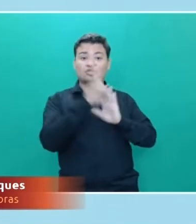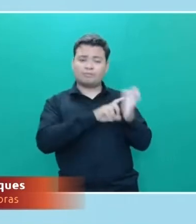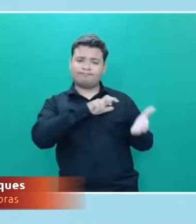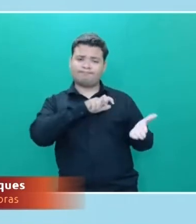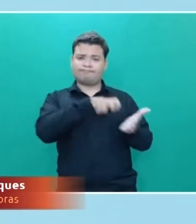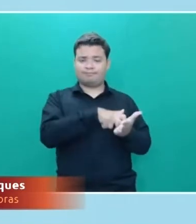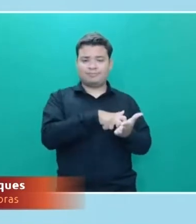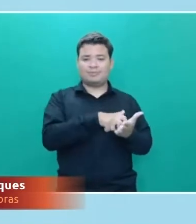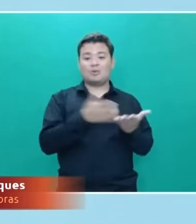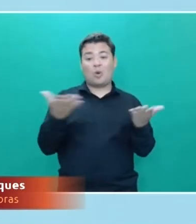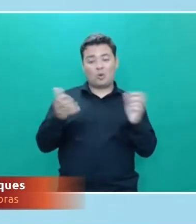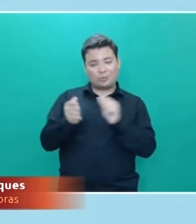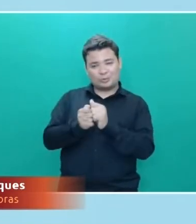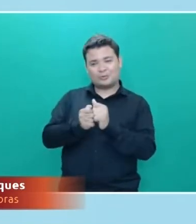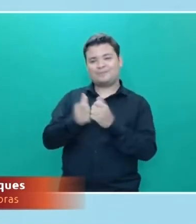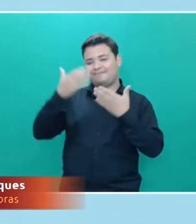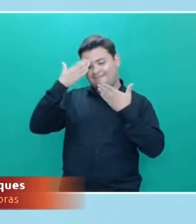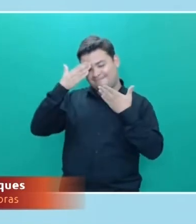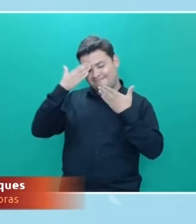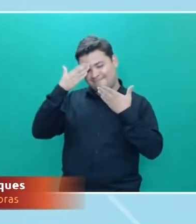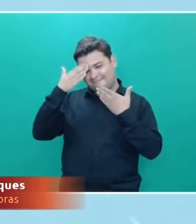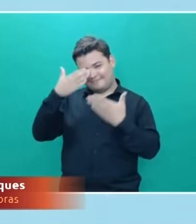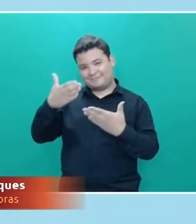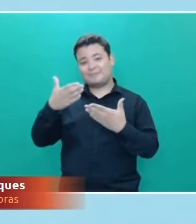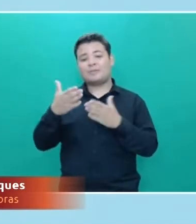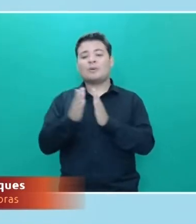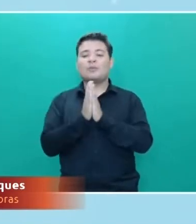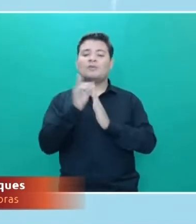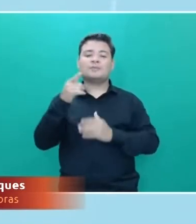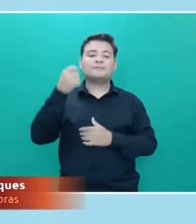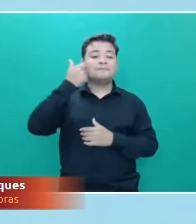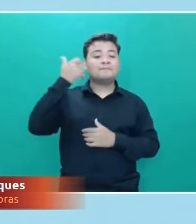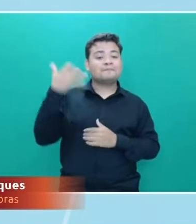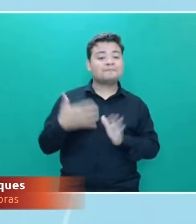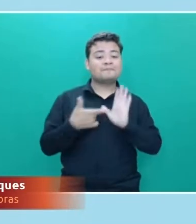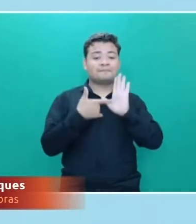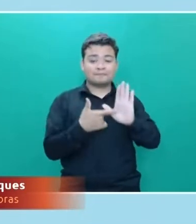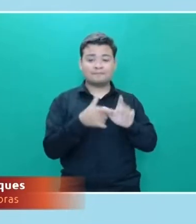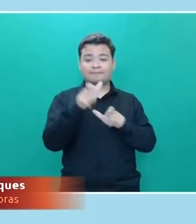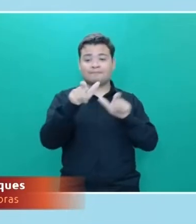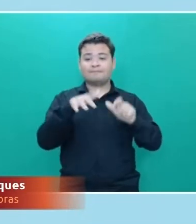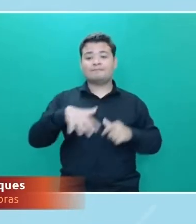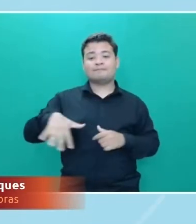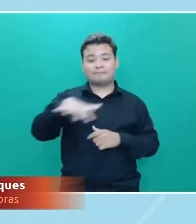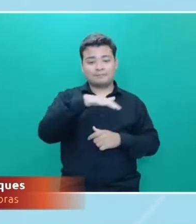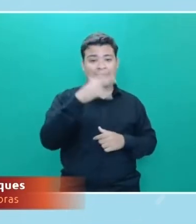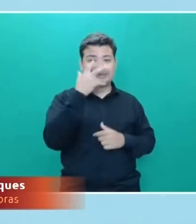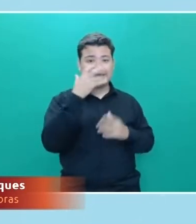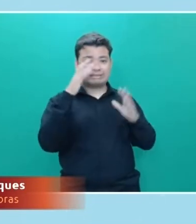obrigada pela sua presença. Peço que você se apresente para o nosso público, cego e de baixa visão.